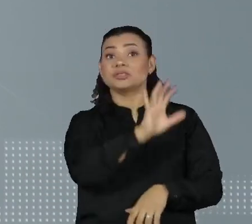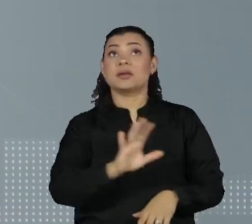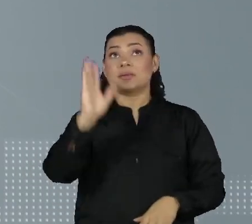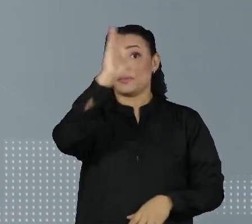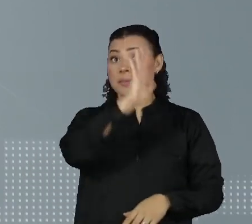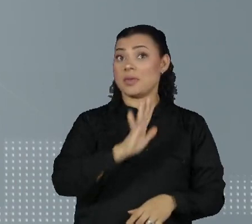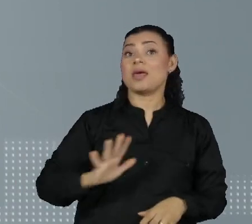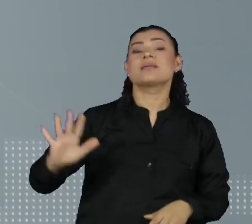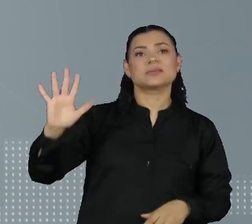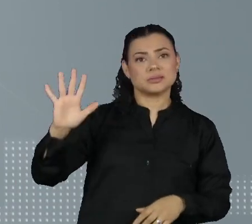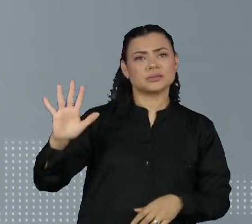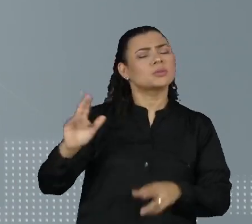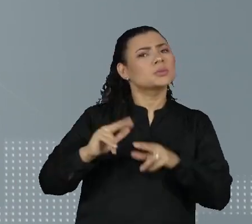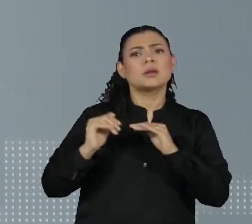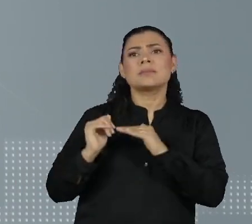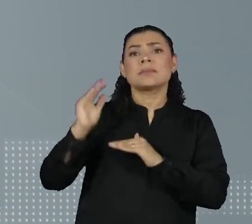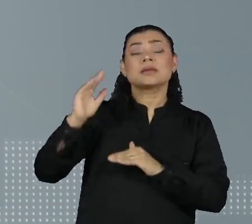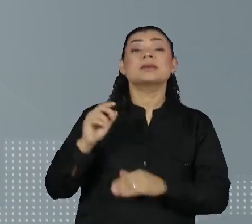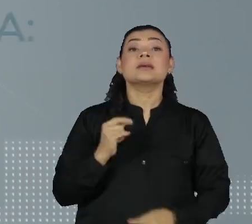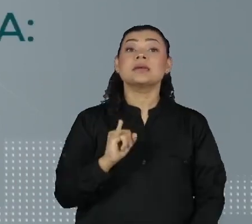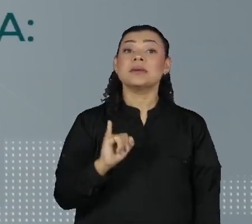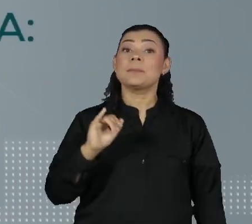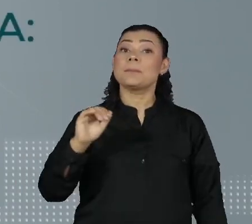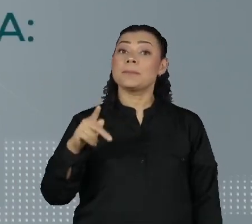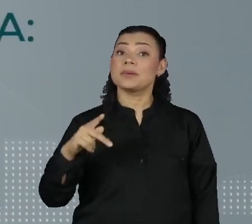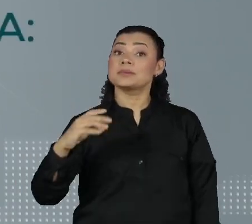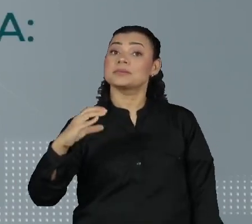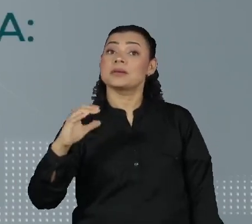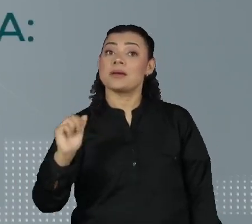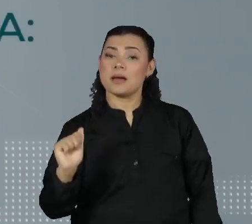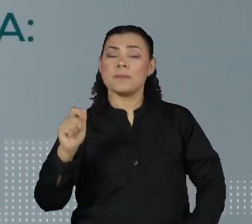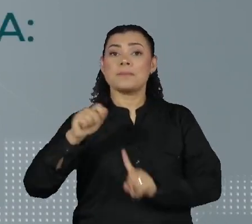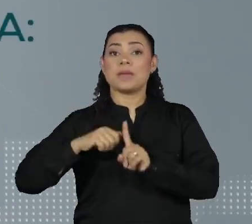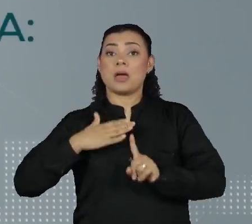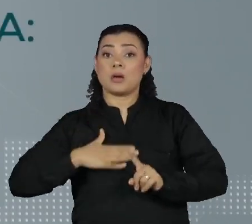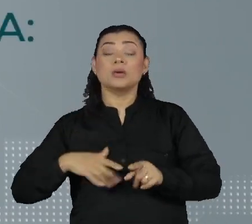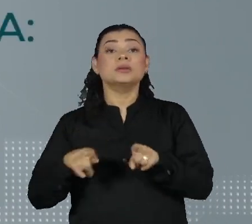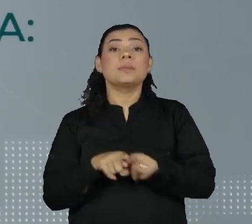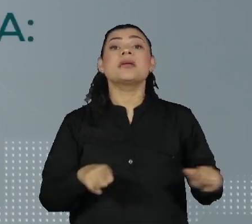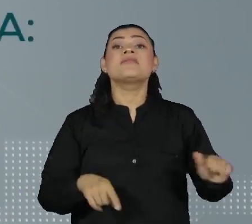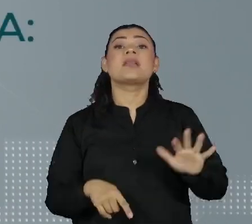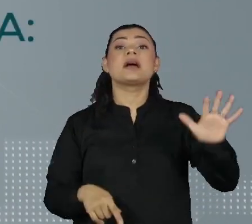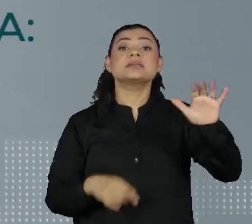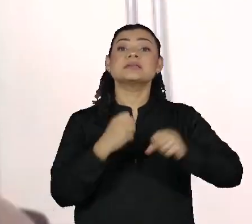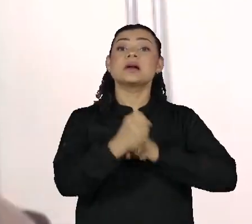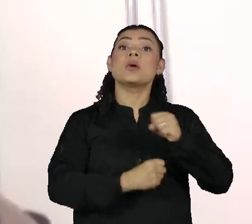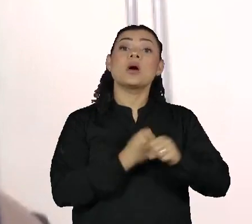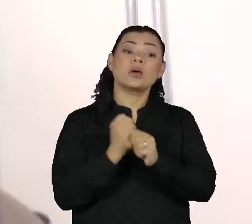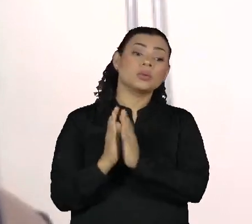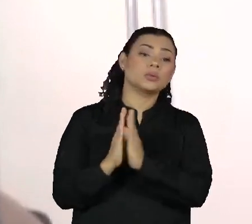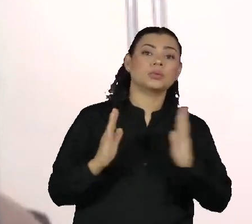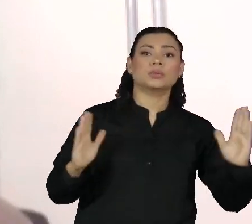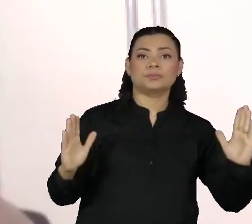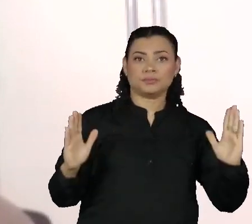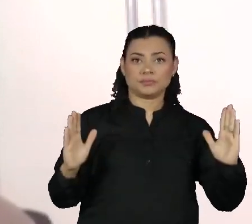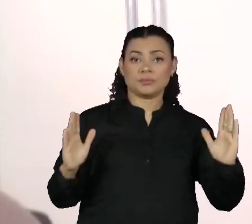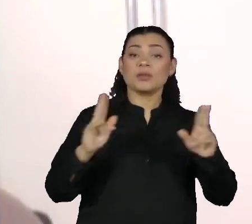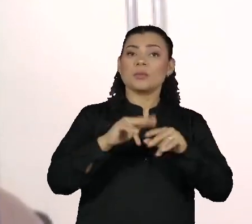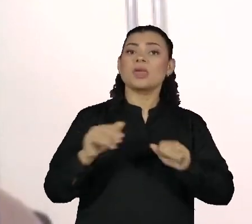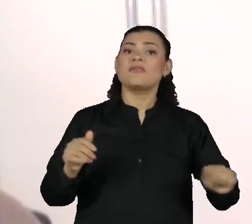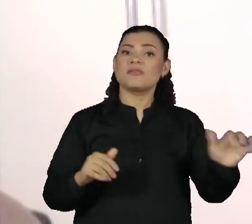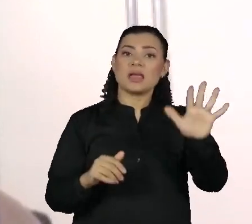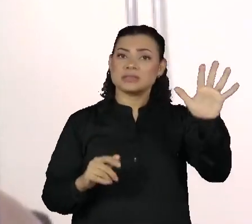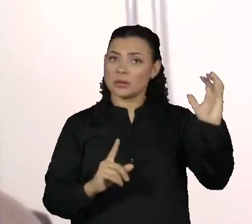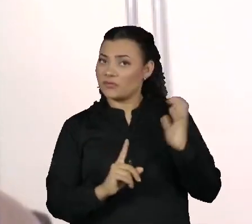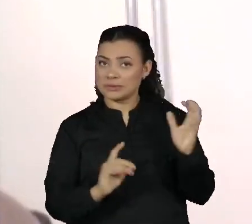O índice está acima do IPCA fechado em agosto e da inflação projetada para o ano. A inflação não é o norte nosso.